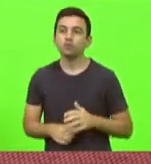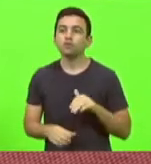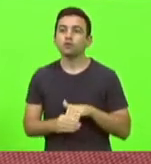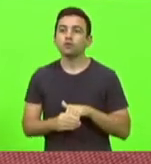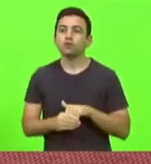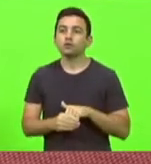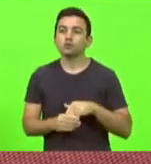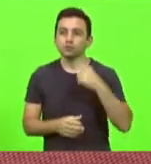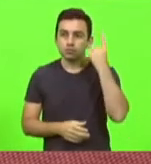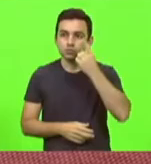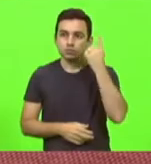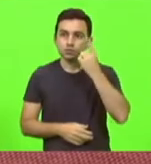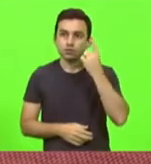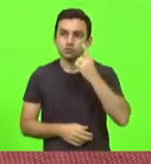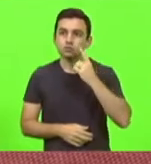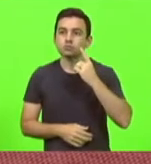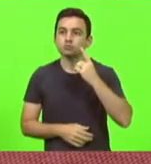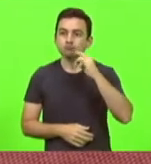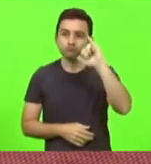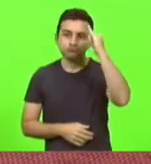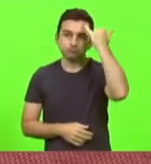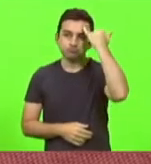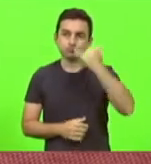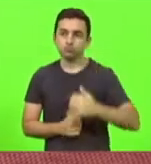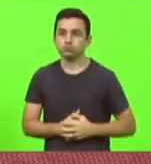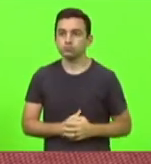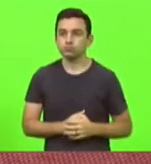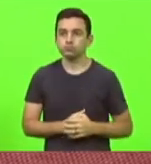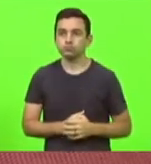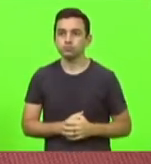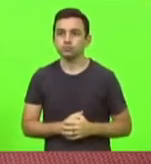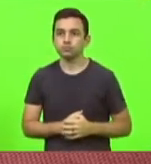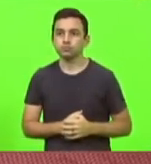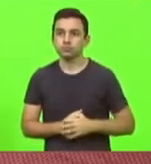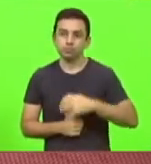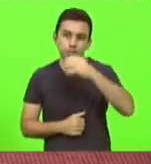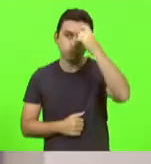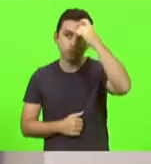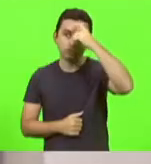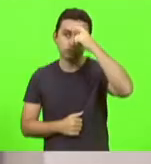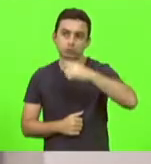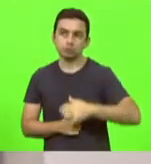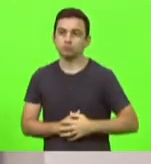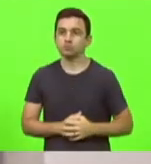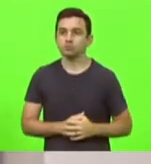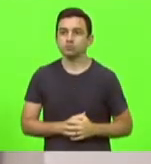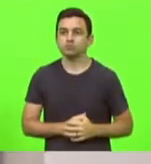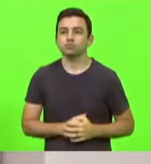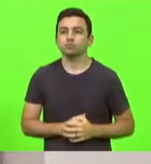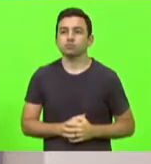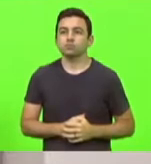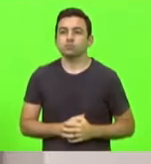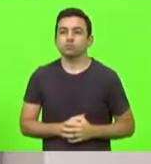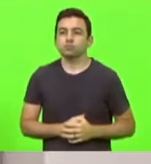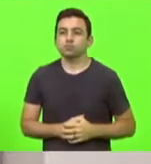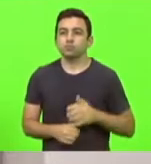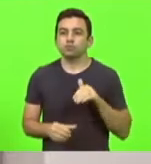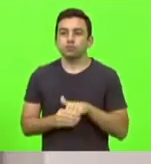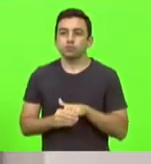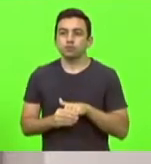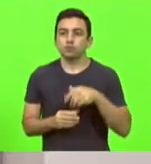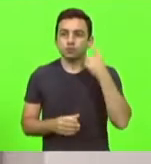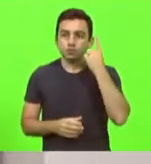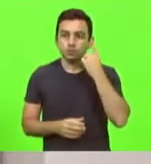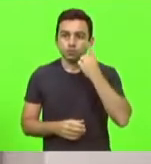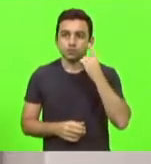Mioto? Senhor presidente, voto o deputado Maurício Scudillac. Obrigado, deputado. Como vota o deputado